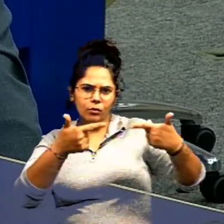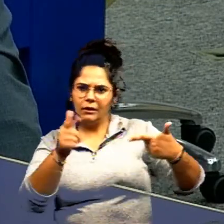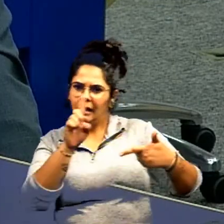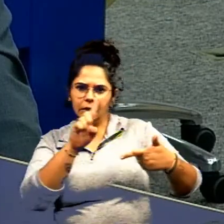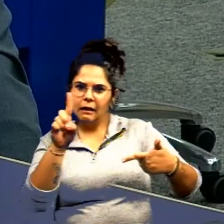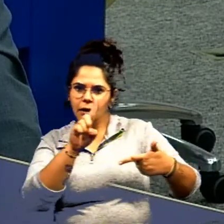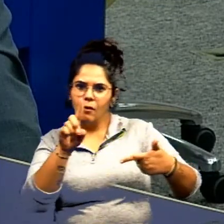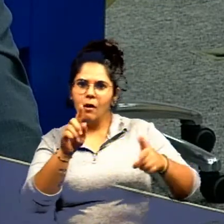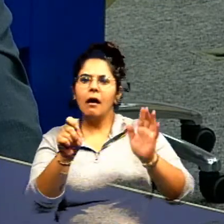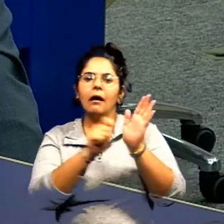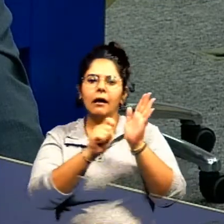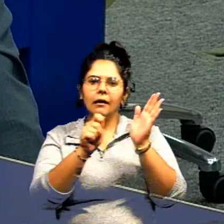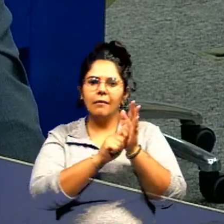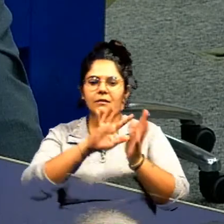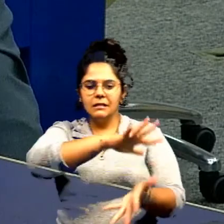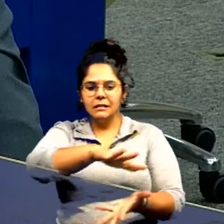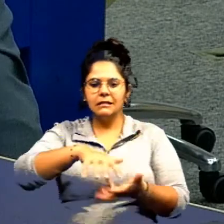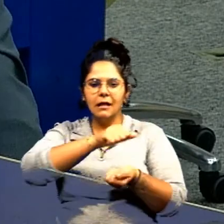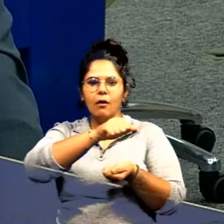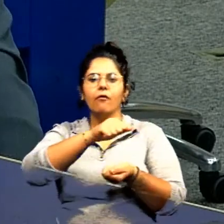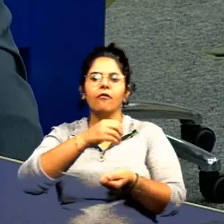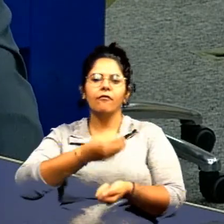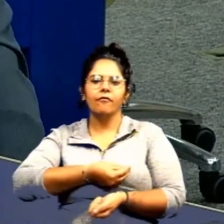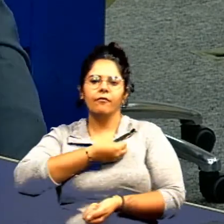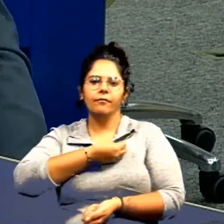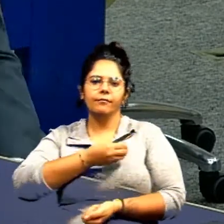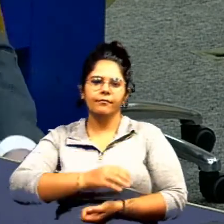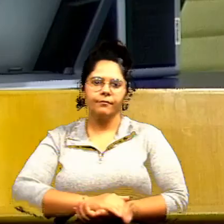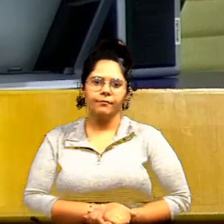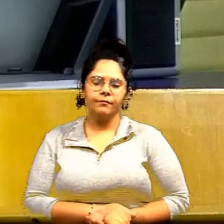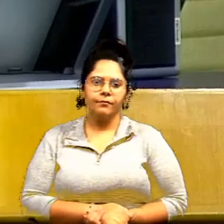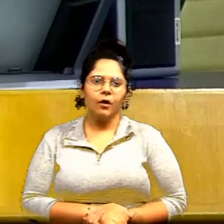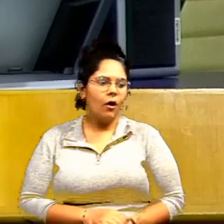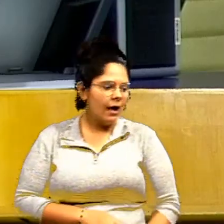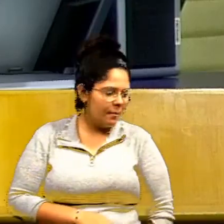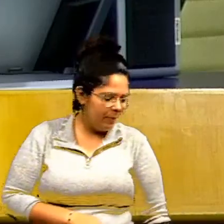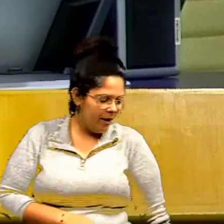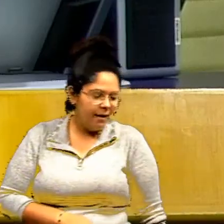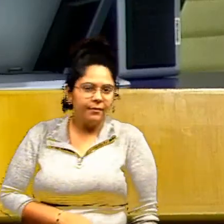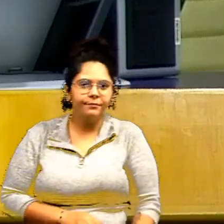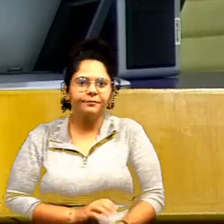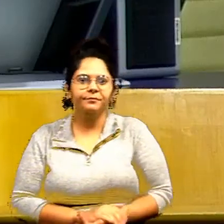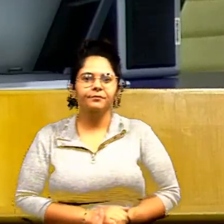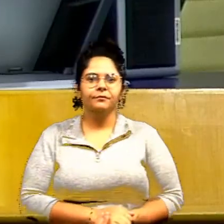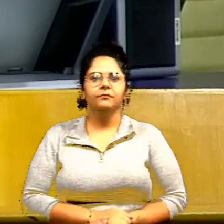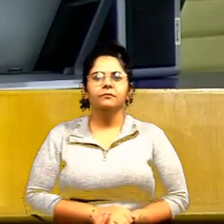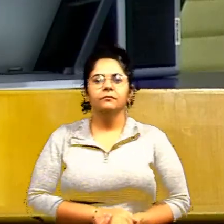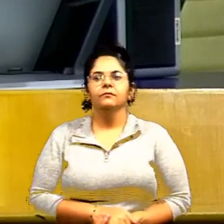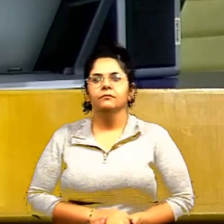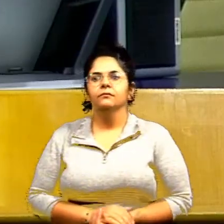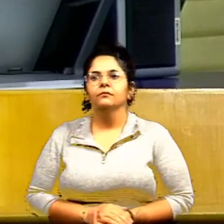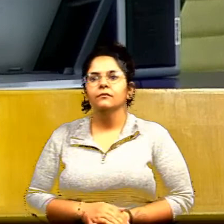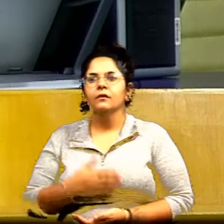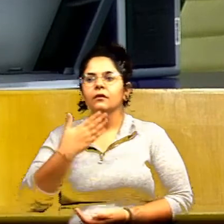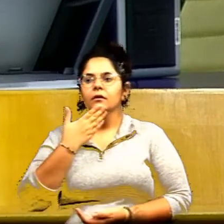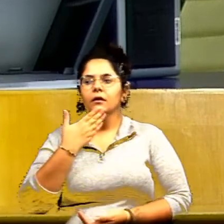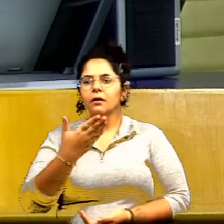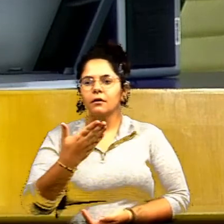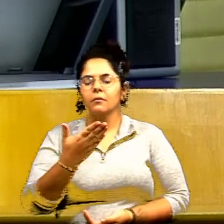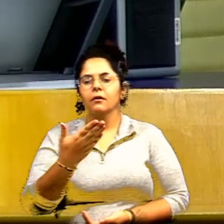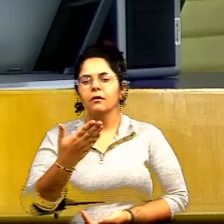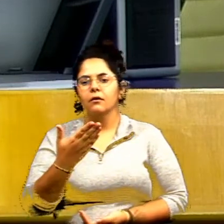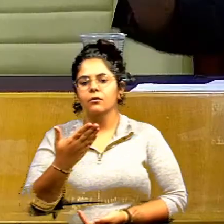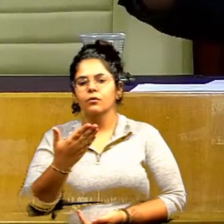a canaz medicinal salva vidas obrigado seu presidente obrigado último requerimento da pauta leitura do requerimento vereador